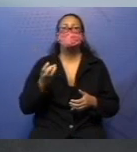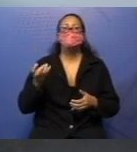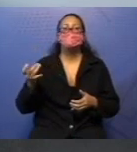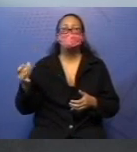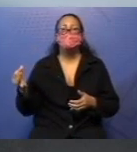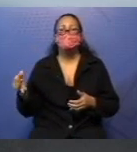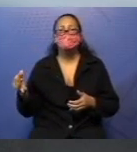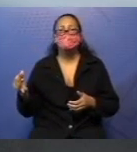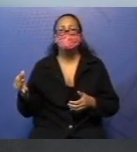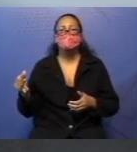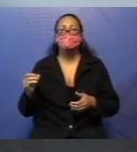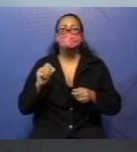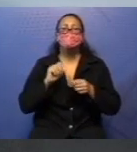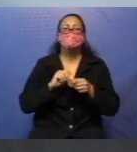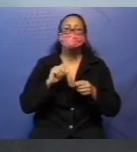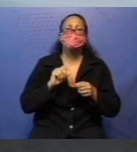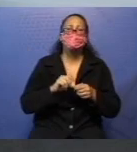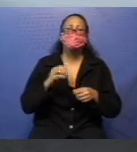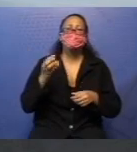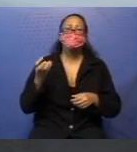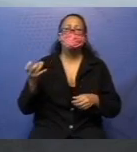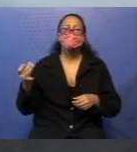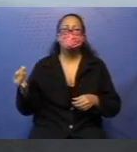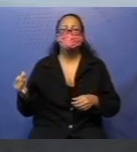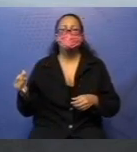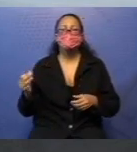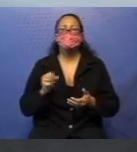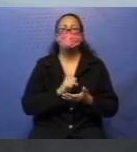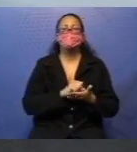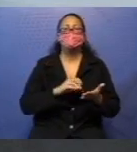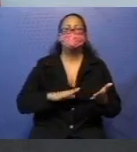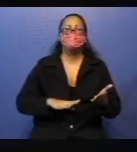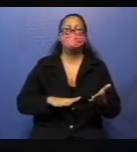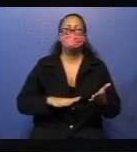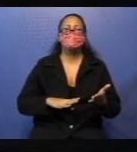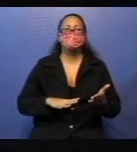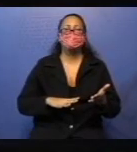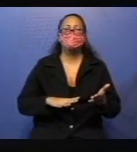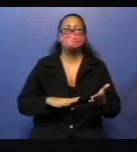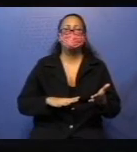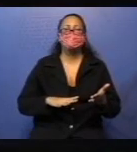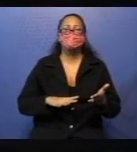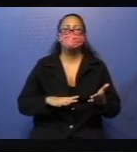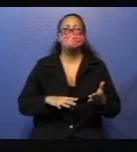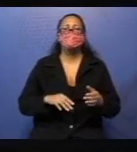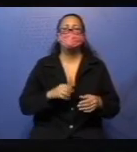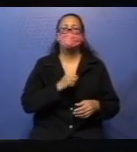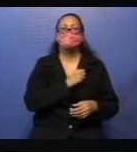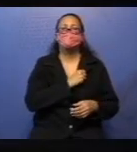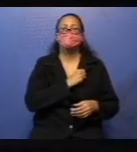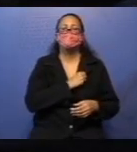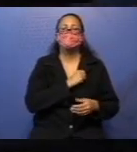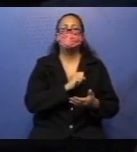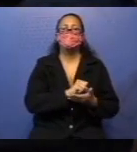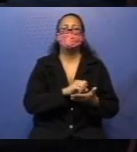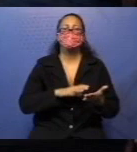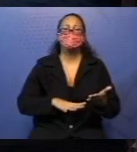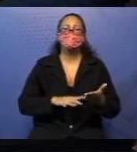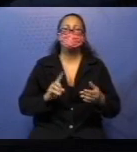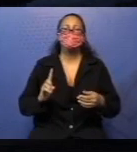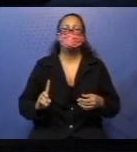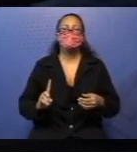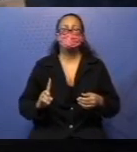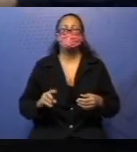É o montar a conta, tá? Atividade. Olha lá, número um. Eu tenho uma